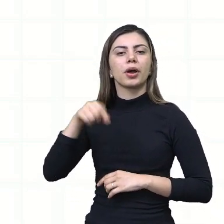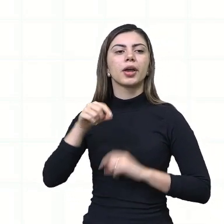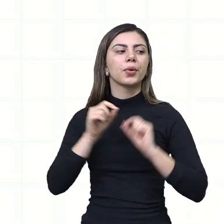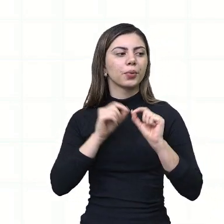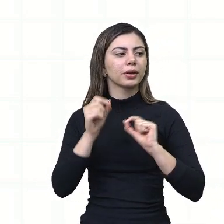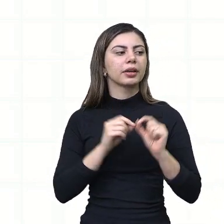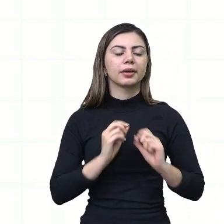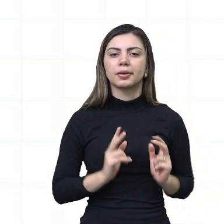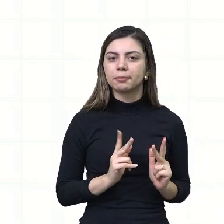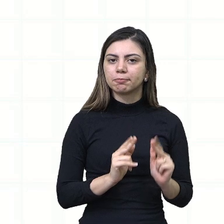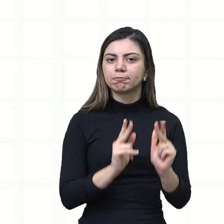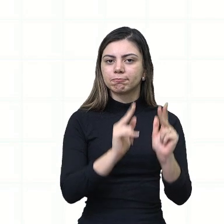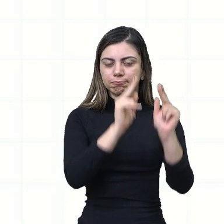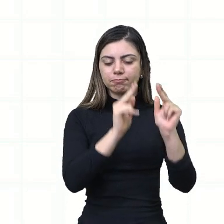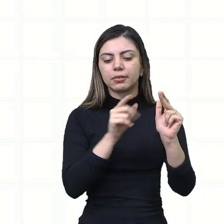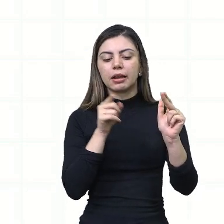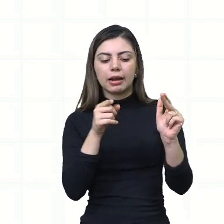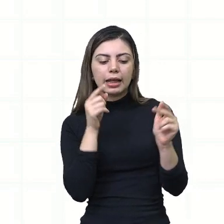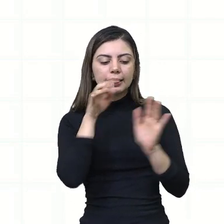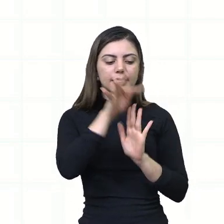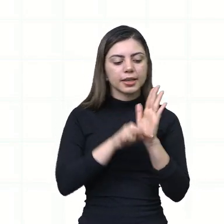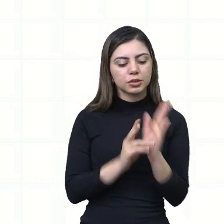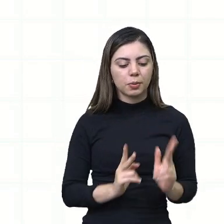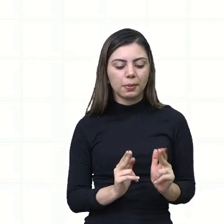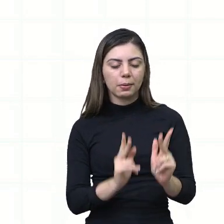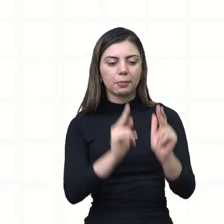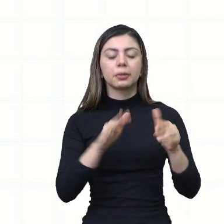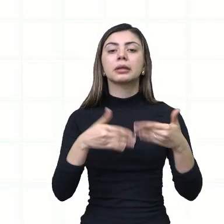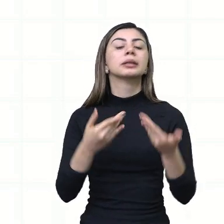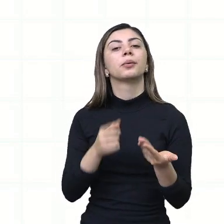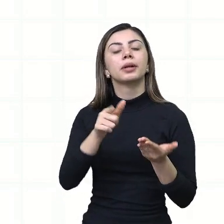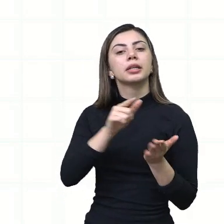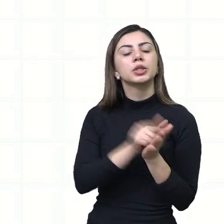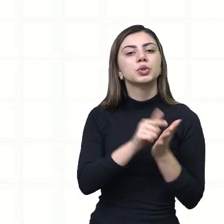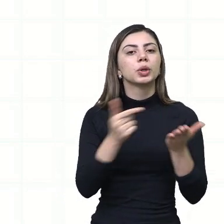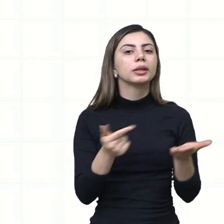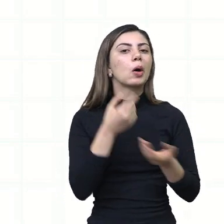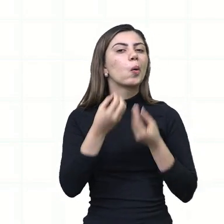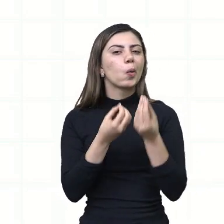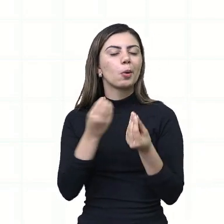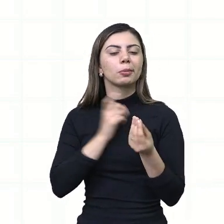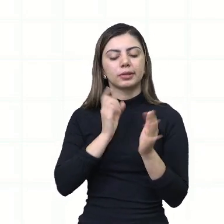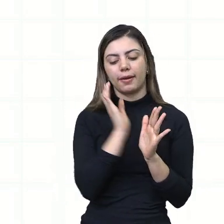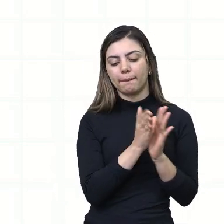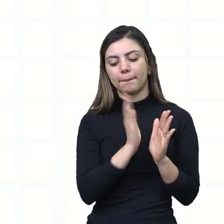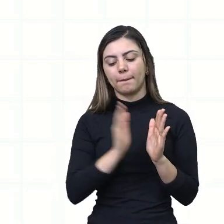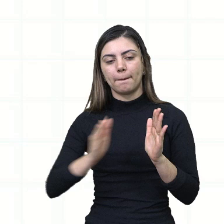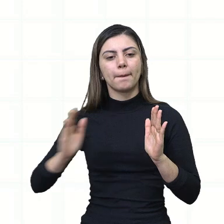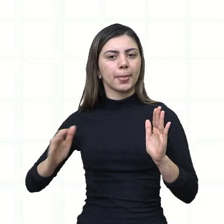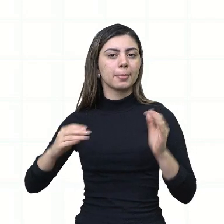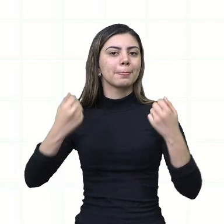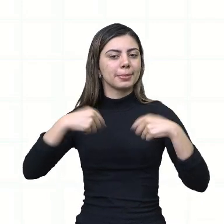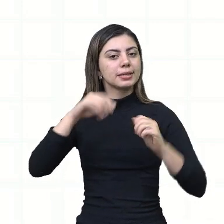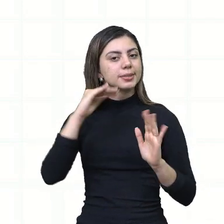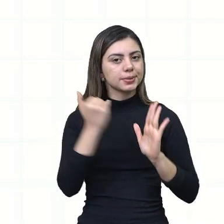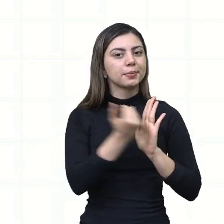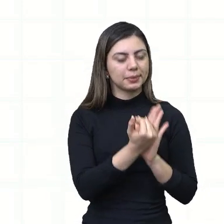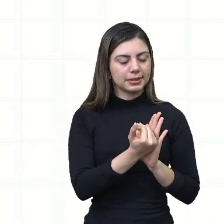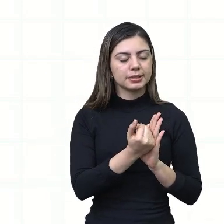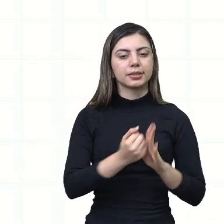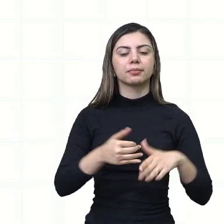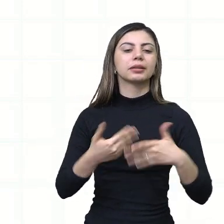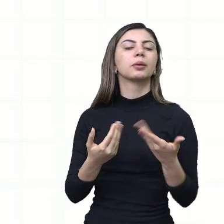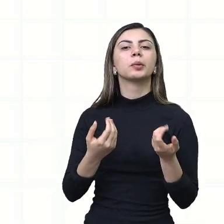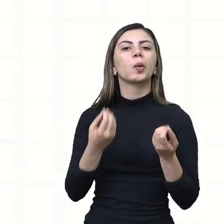textos. Então, o jornal, ele passa por essas etapas, né? Para construir